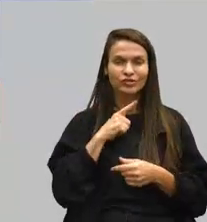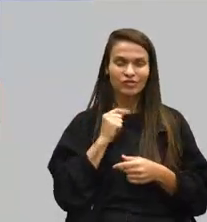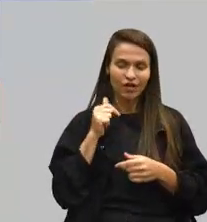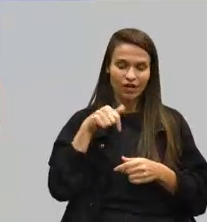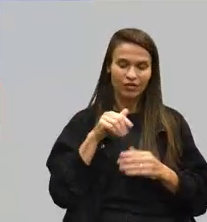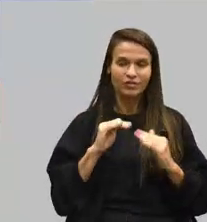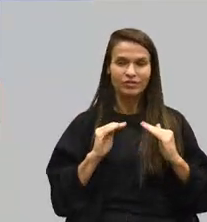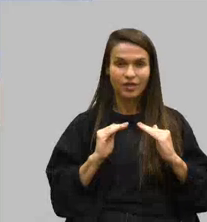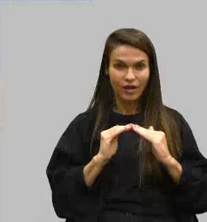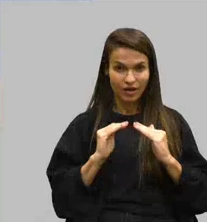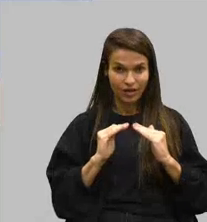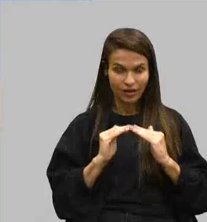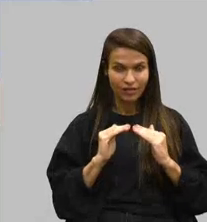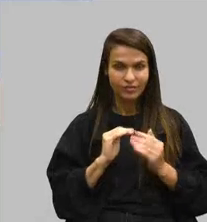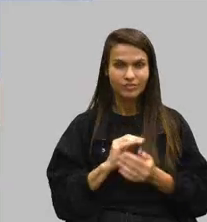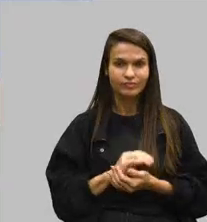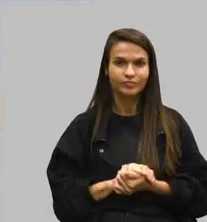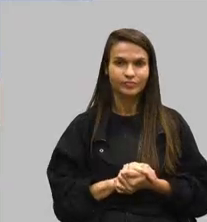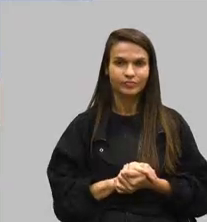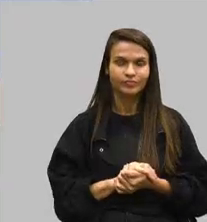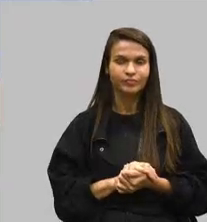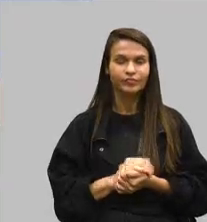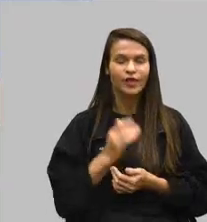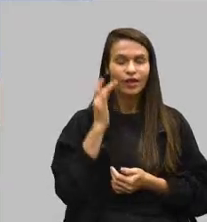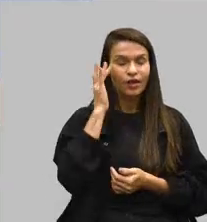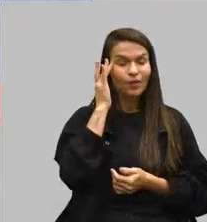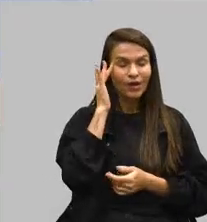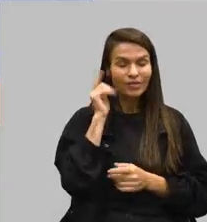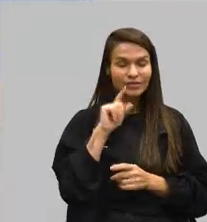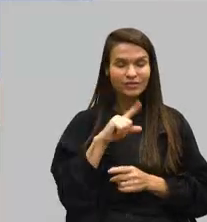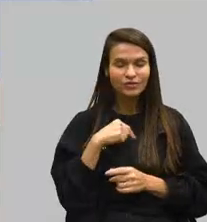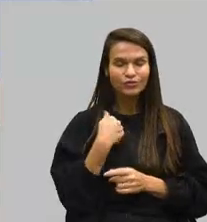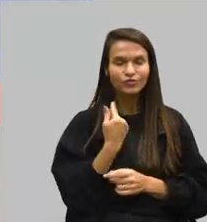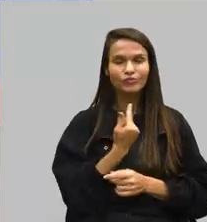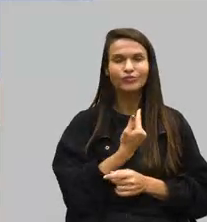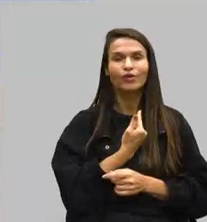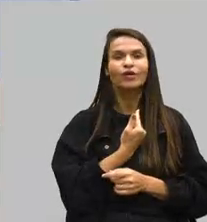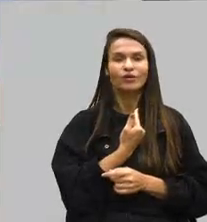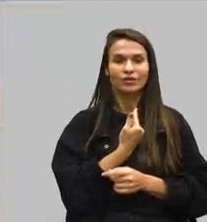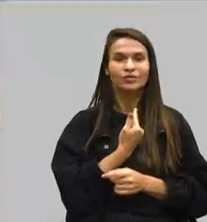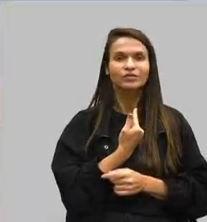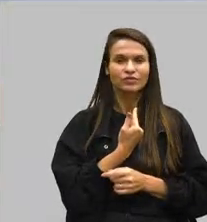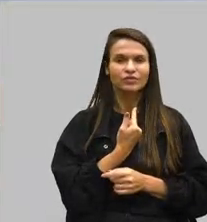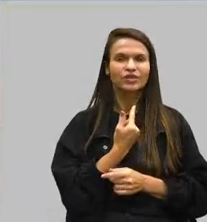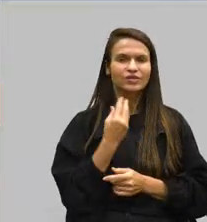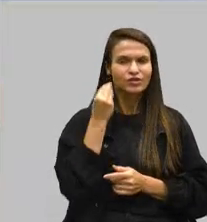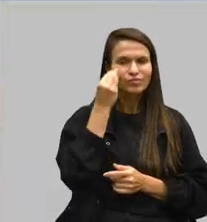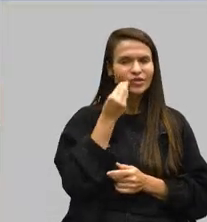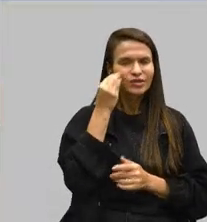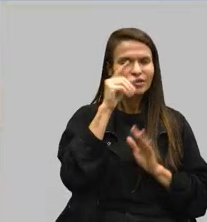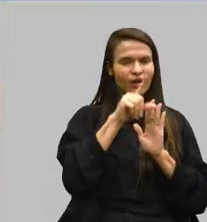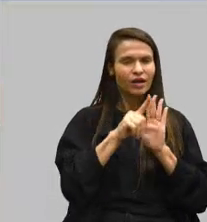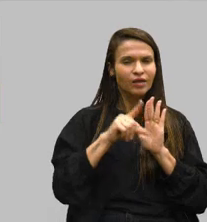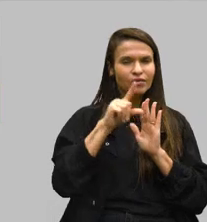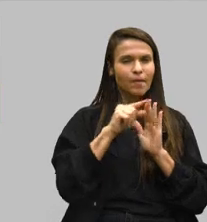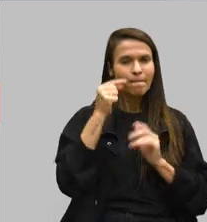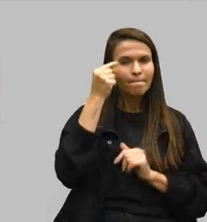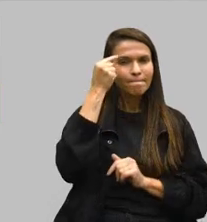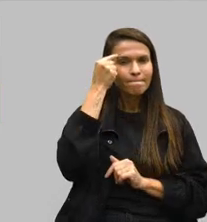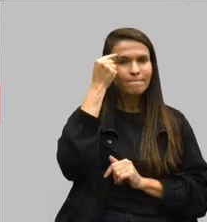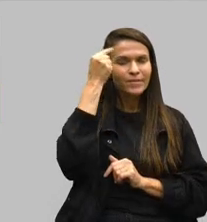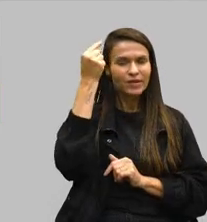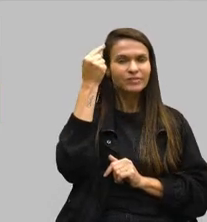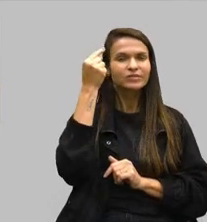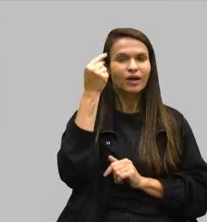a lei? e eu acho que se a gente fosse passar por essa legislatura e pensar em um nome dentre os